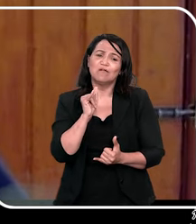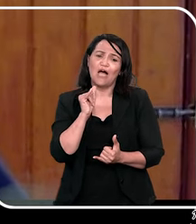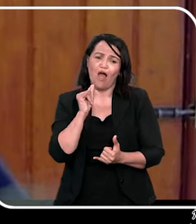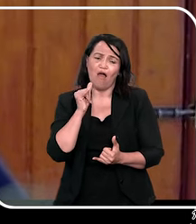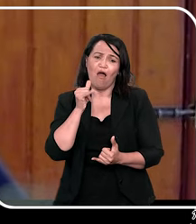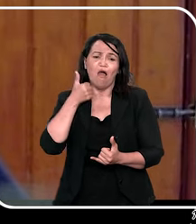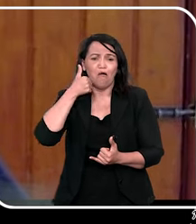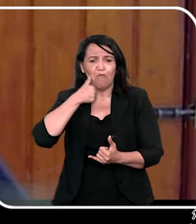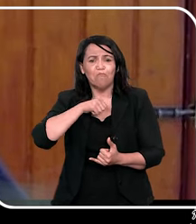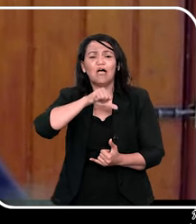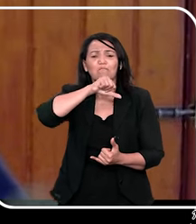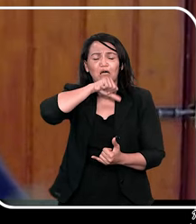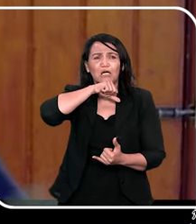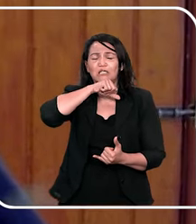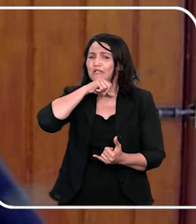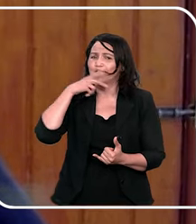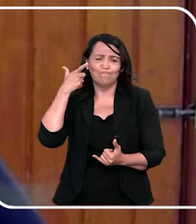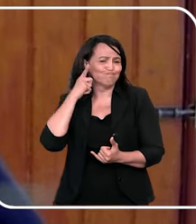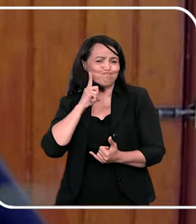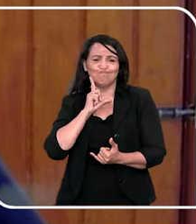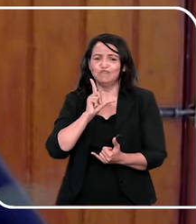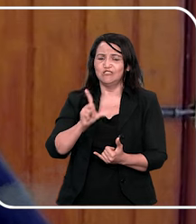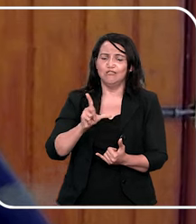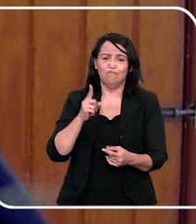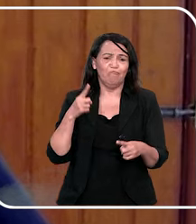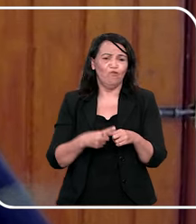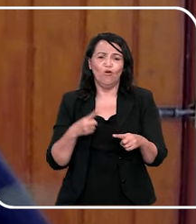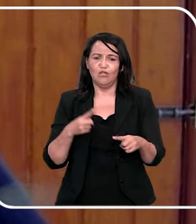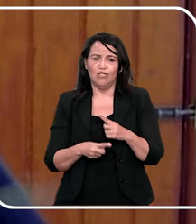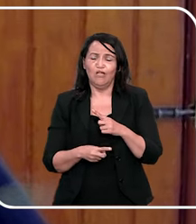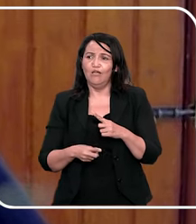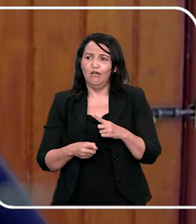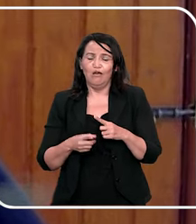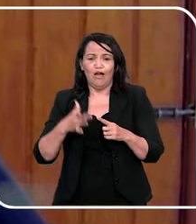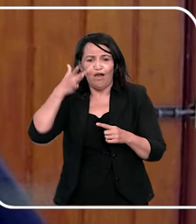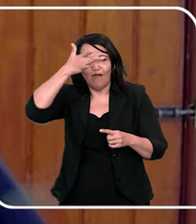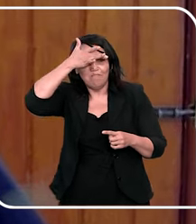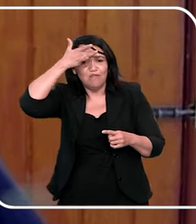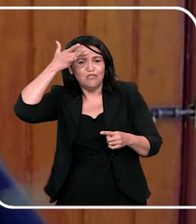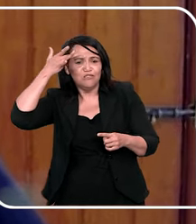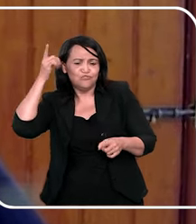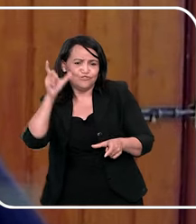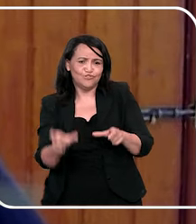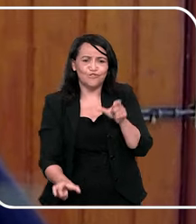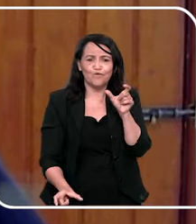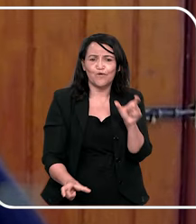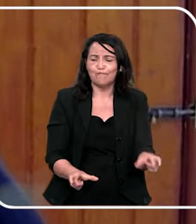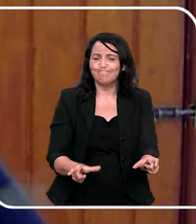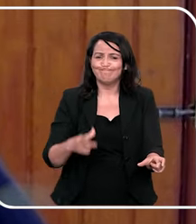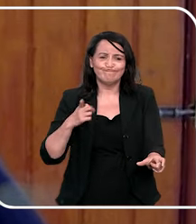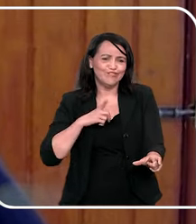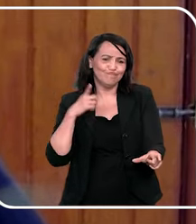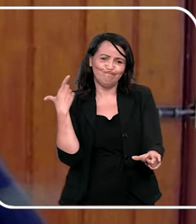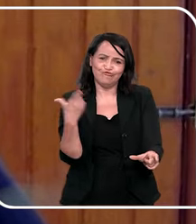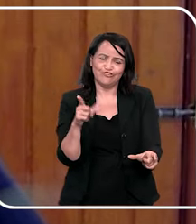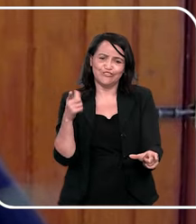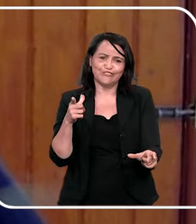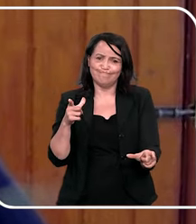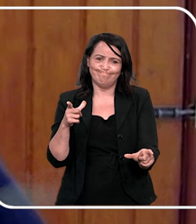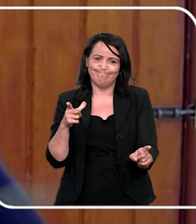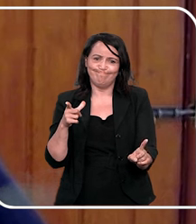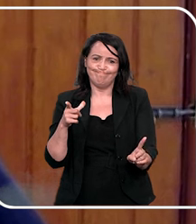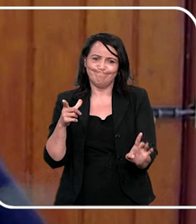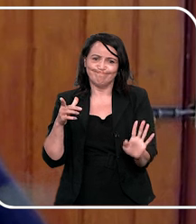porque ela muitas vezes quis contar e não saía, porque a pessoa que abusava dela era acima de qualquer